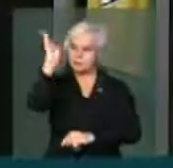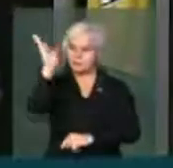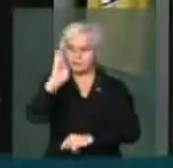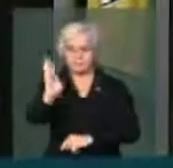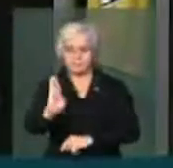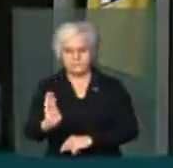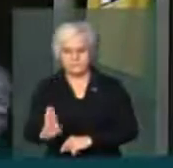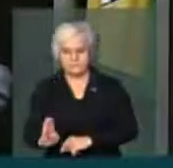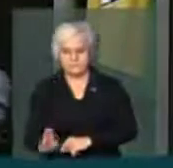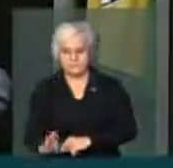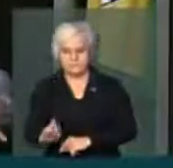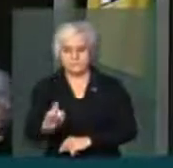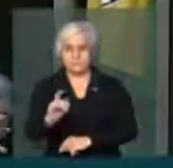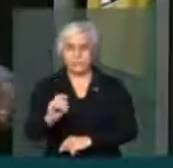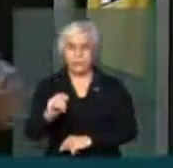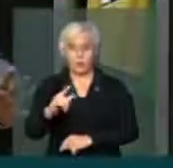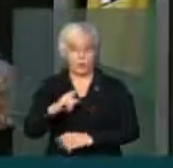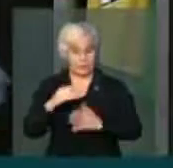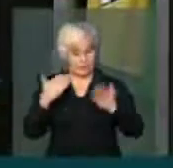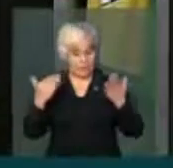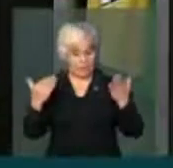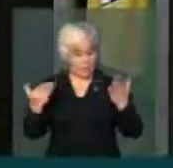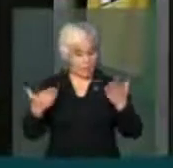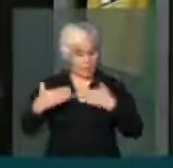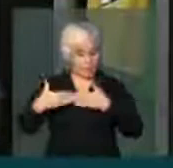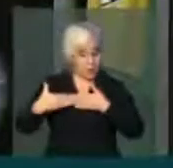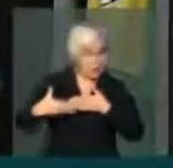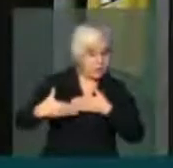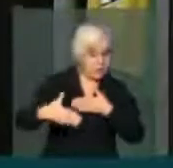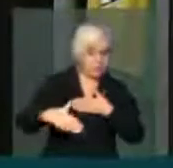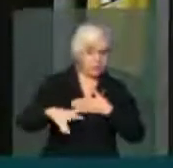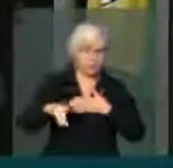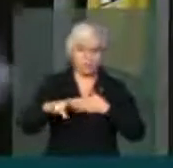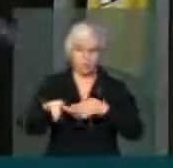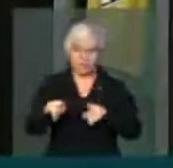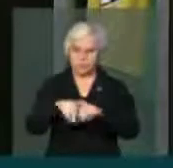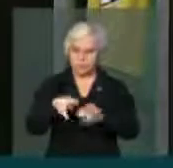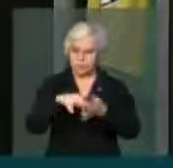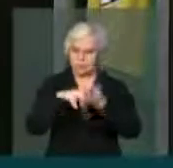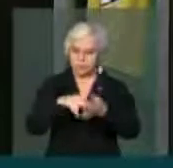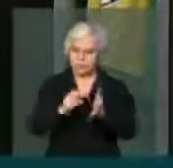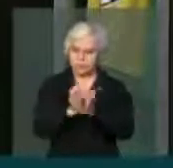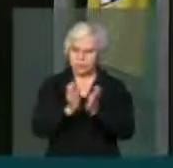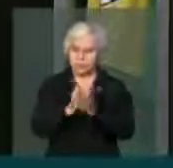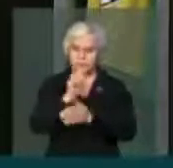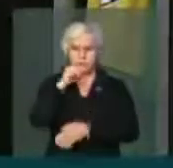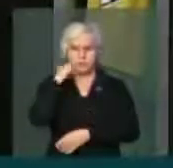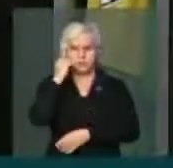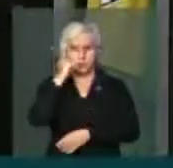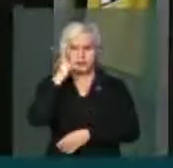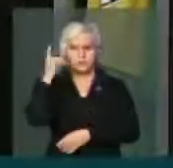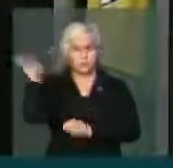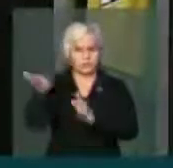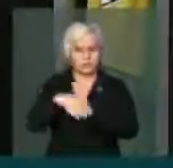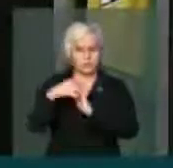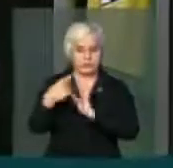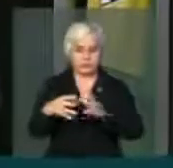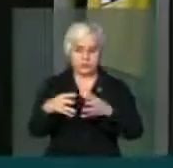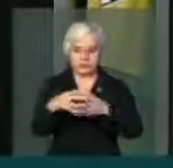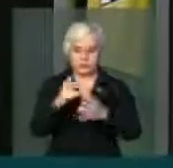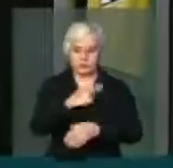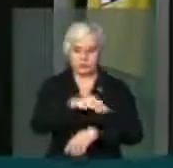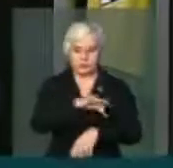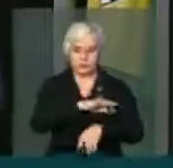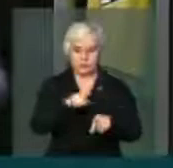de que o que está em jogo depois disso e o que imobilizou os senadores e deputados do PT e da